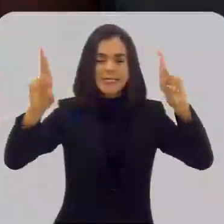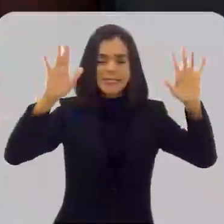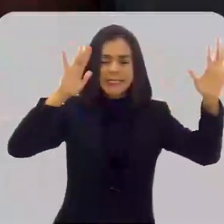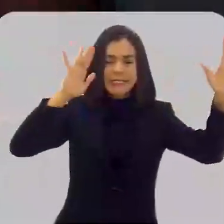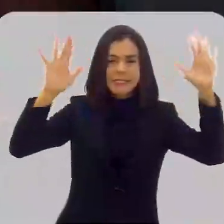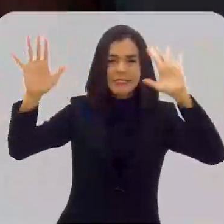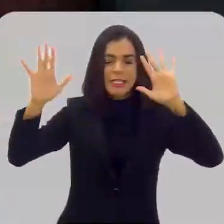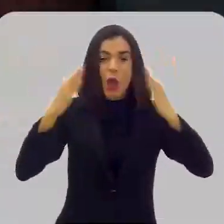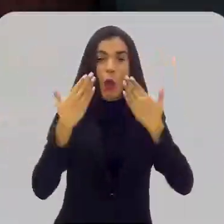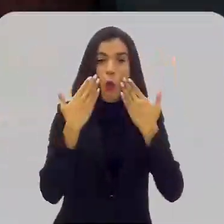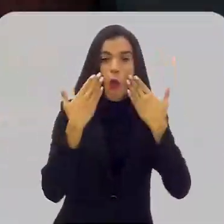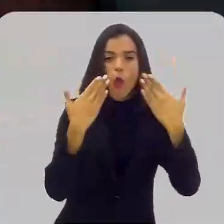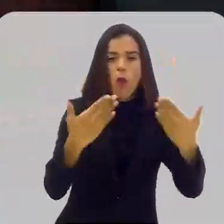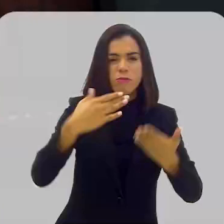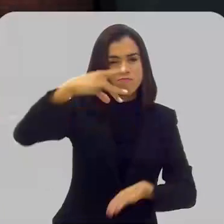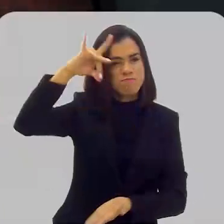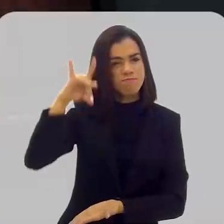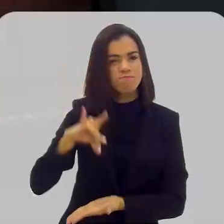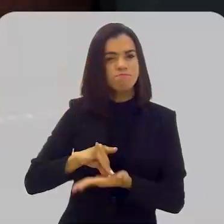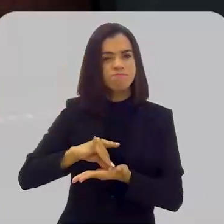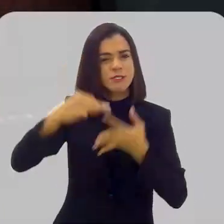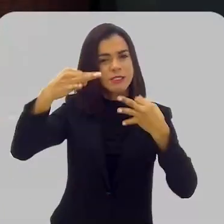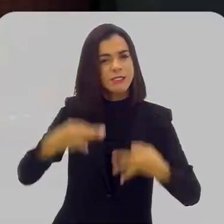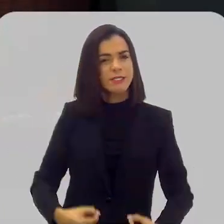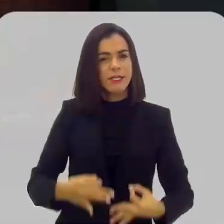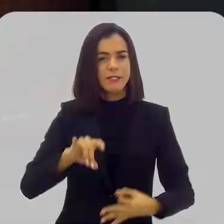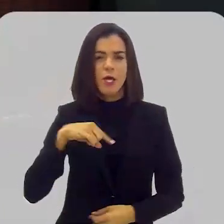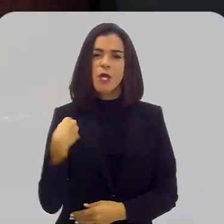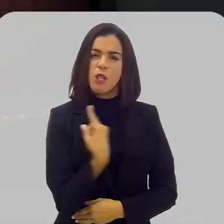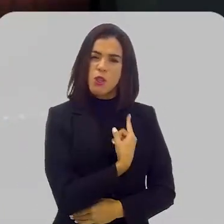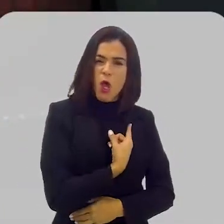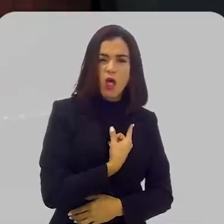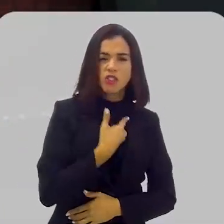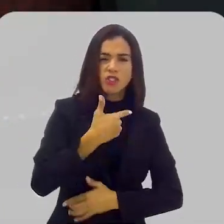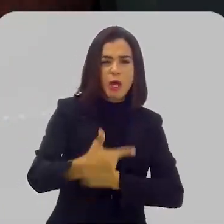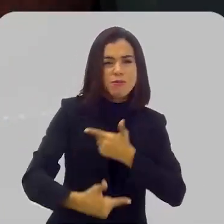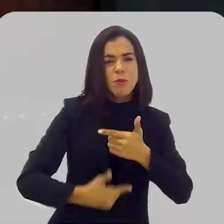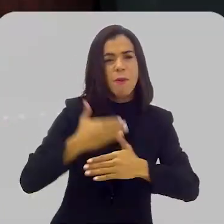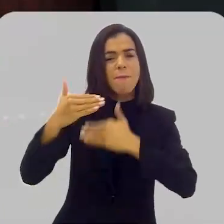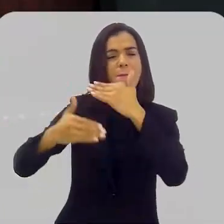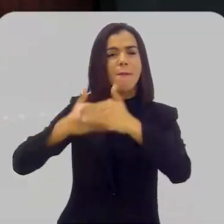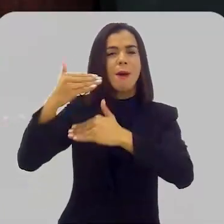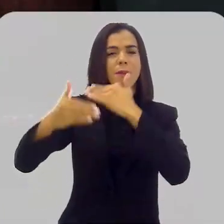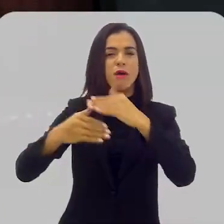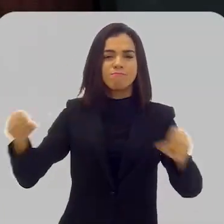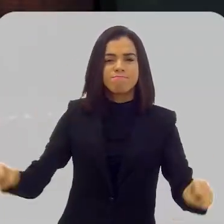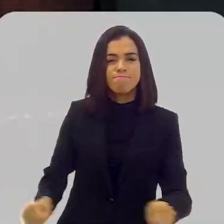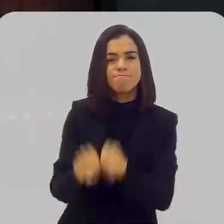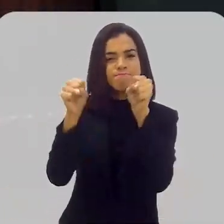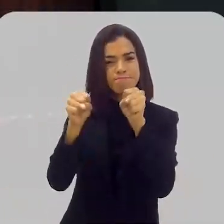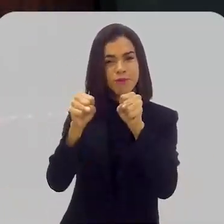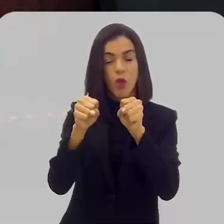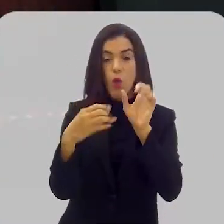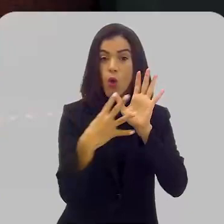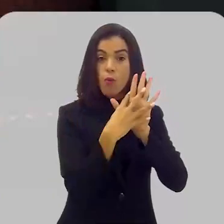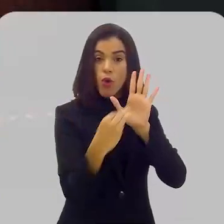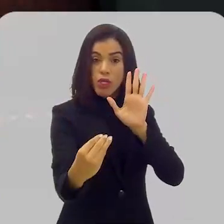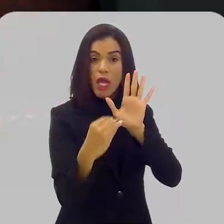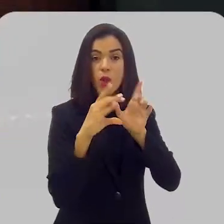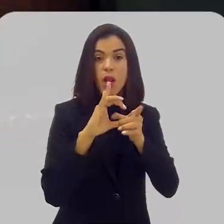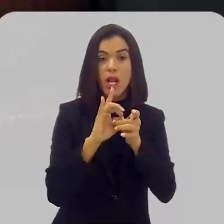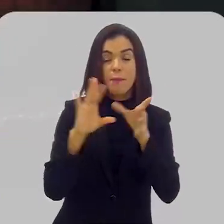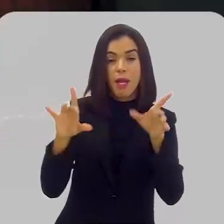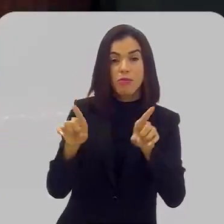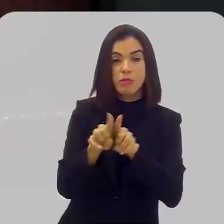esperança, é uma manifestação de certeza, de que nós estamos caminhando para derrotar